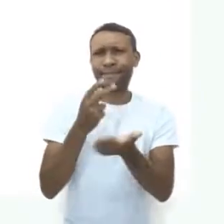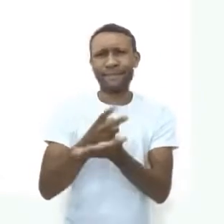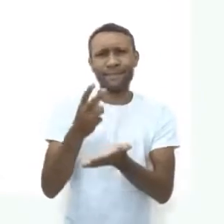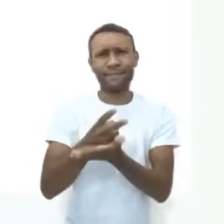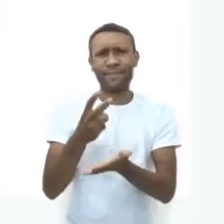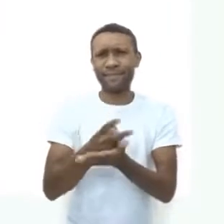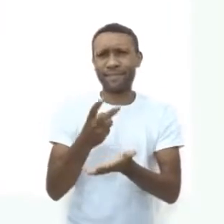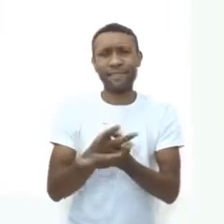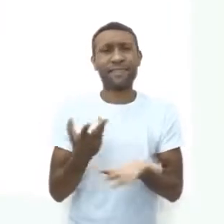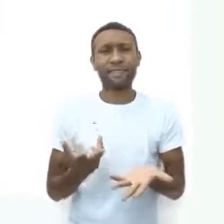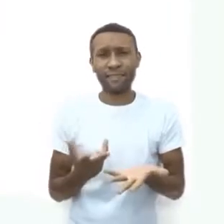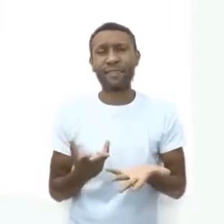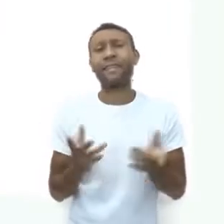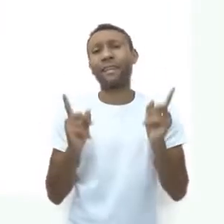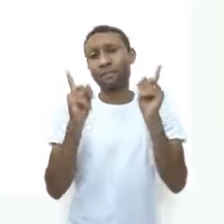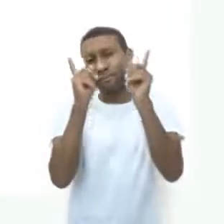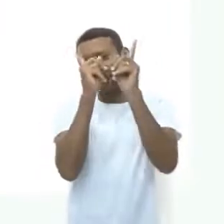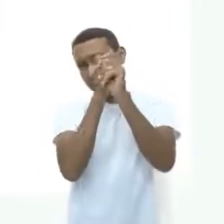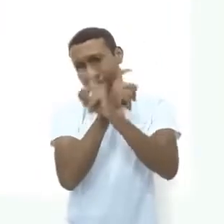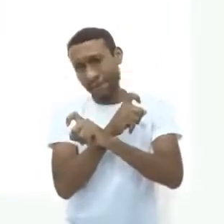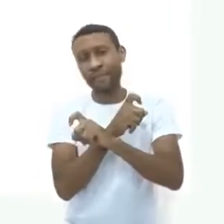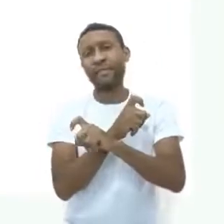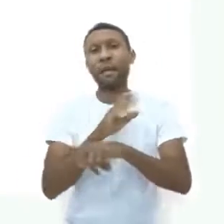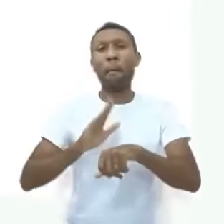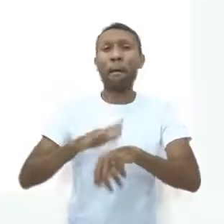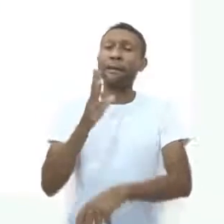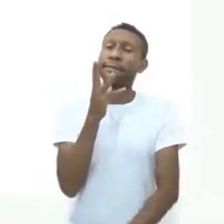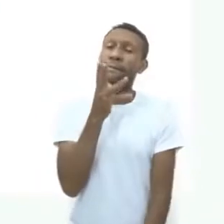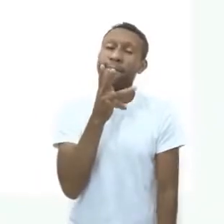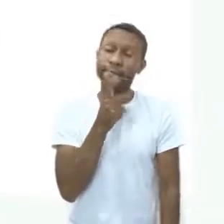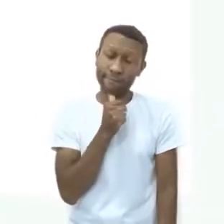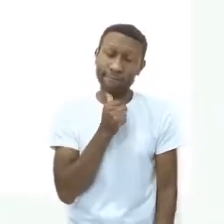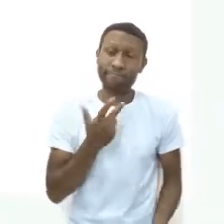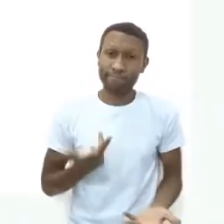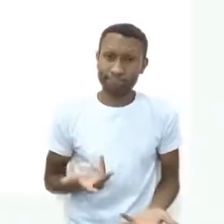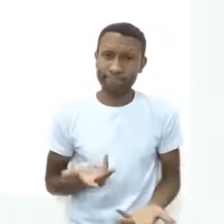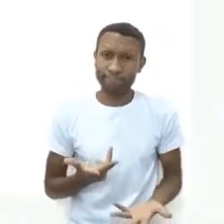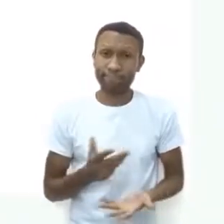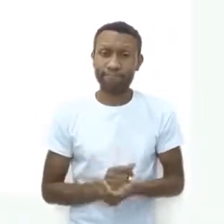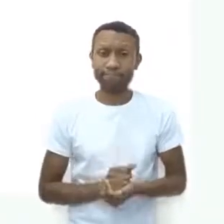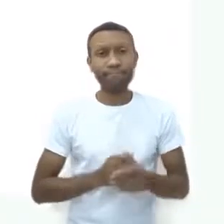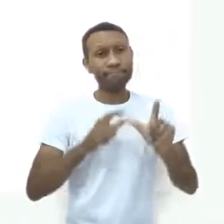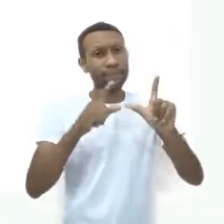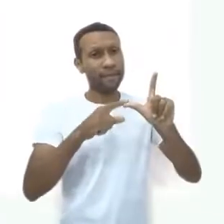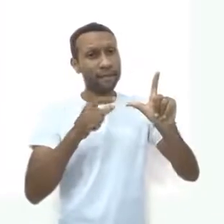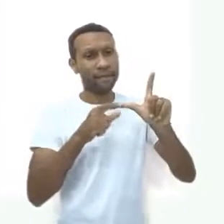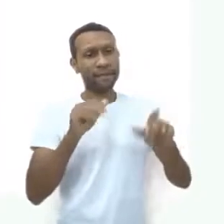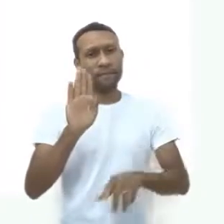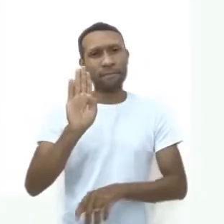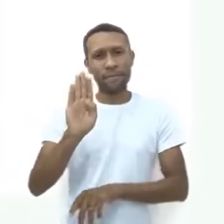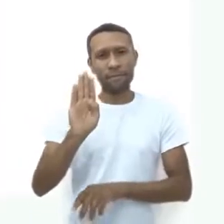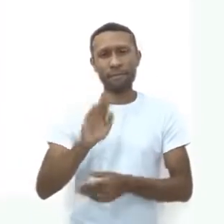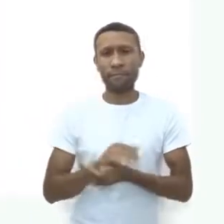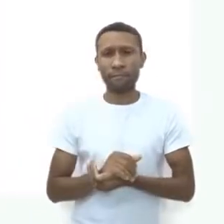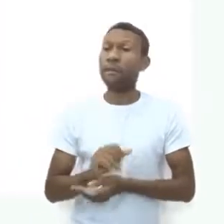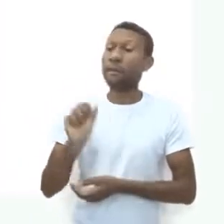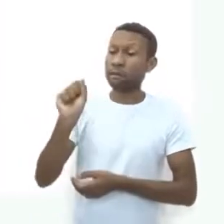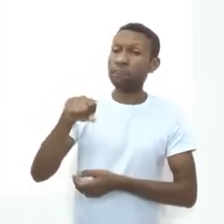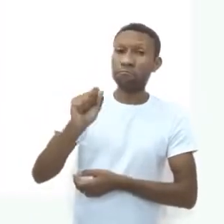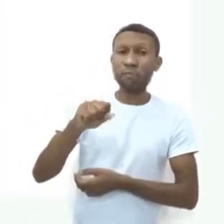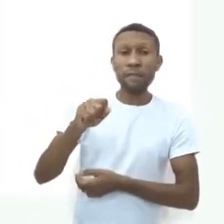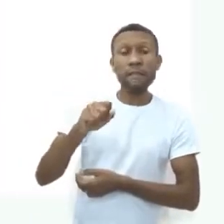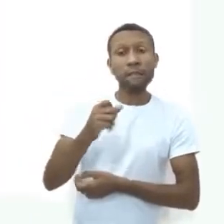no meu celular, o que torna o processo de logar ainda mais demorado. Letra B. Sim,